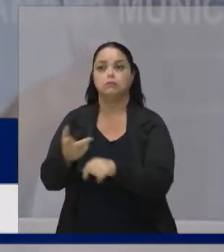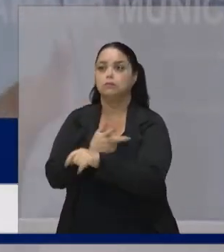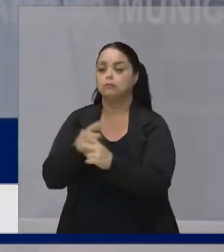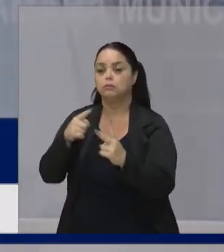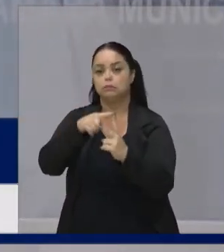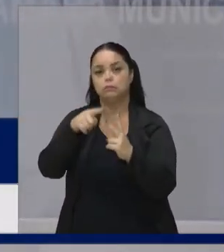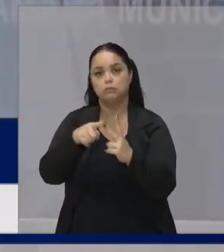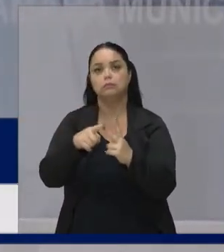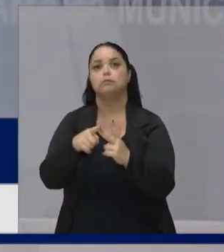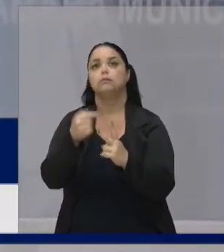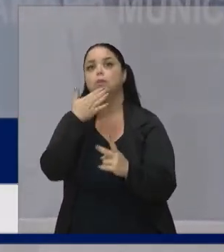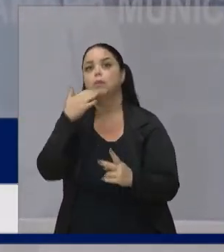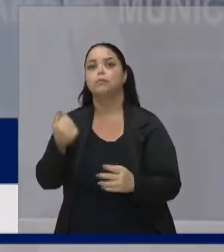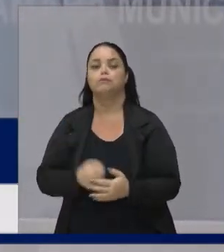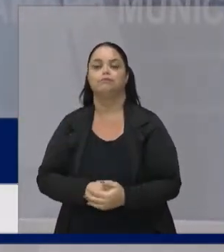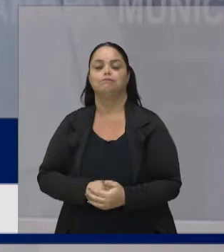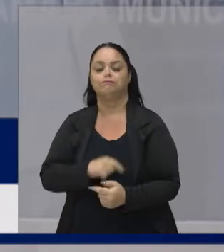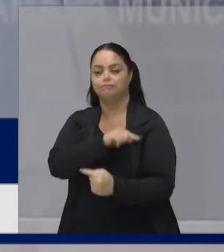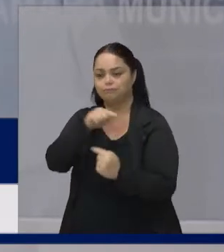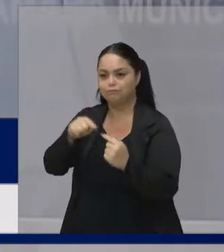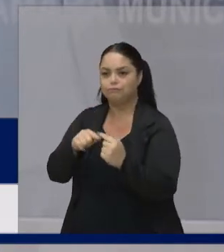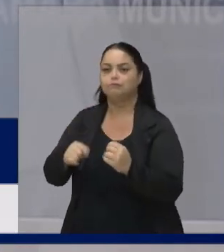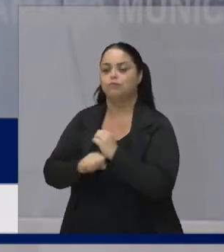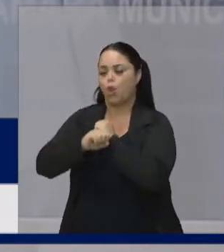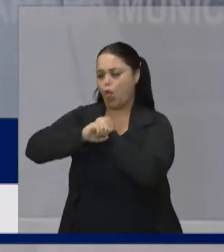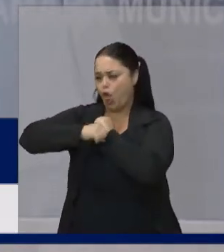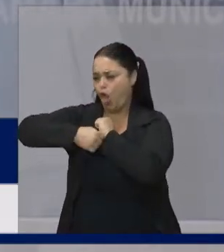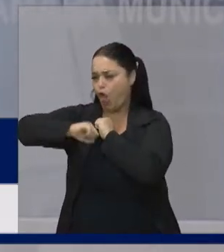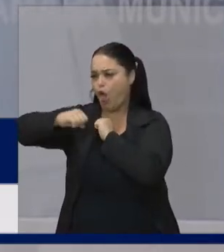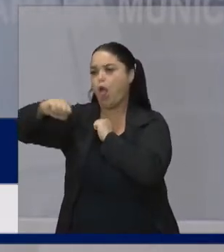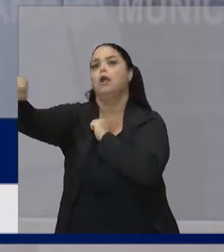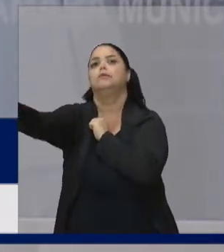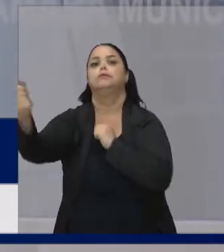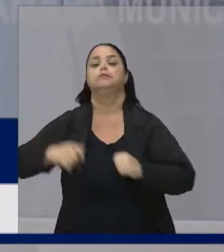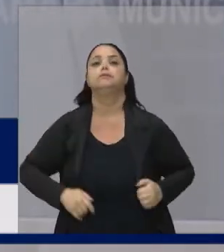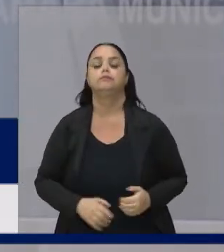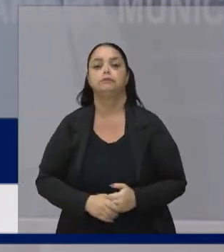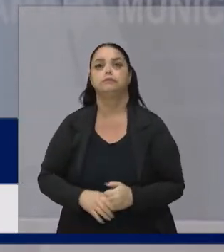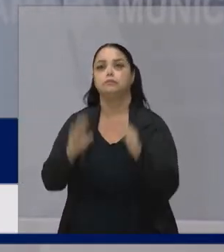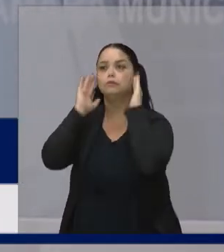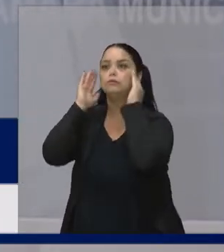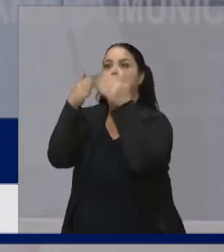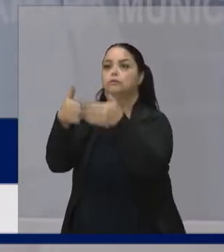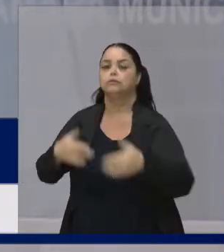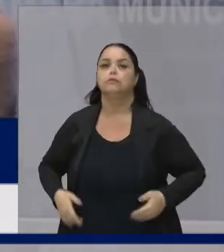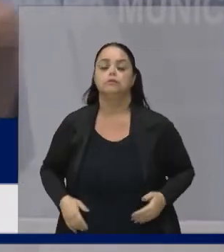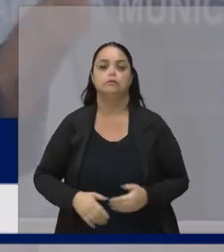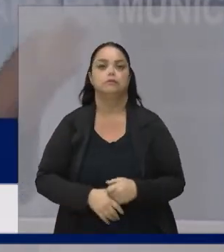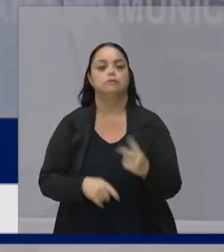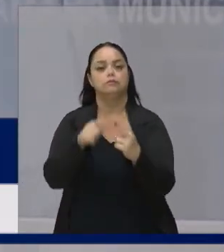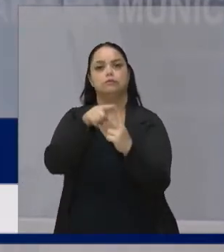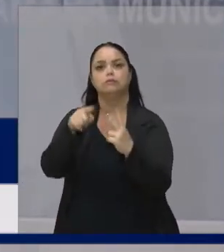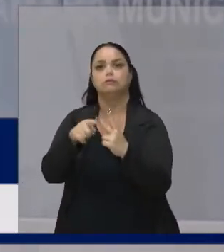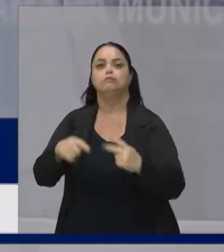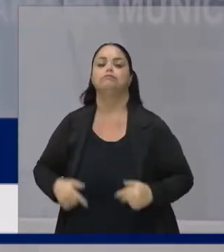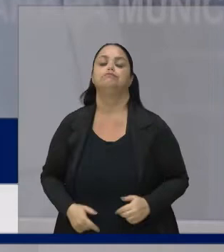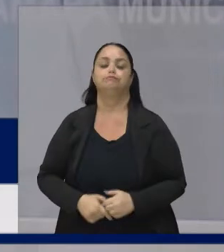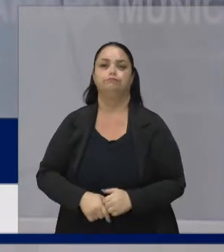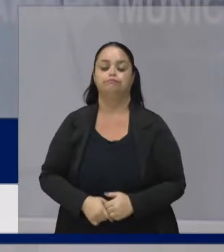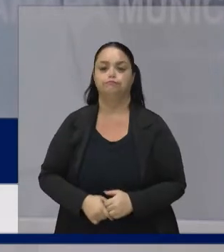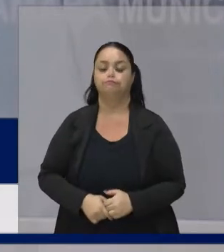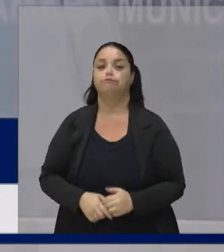dois Então é melhor Já ir para o Sonho grande Os dois vão dar Um certo trabalho